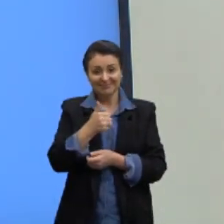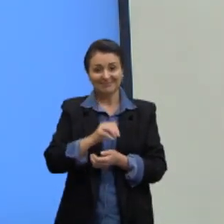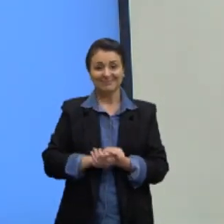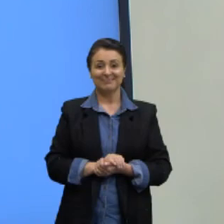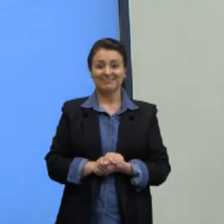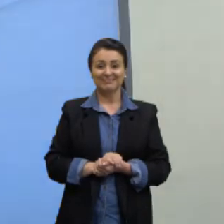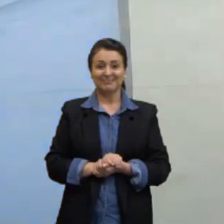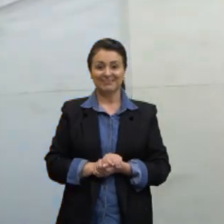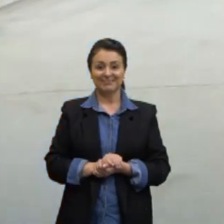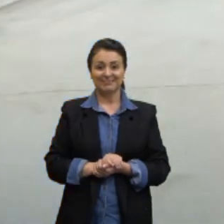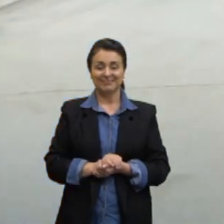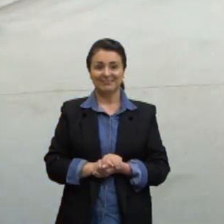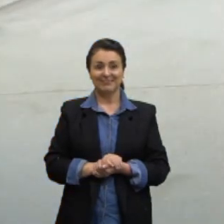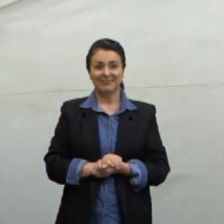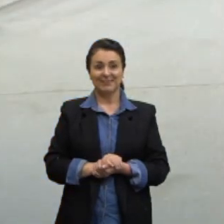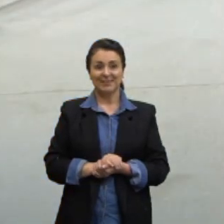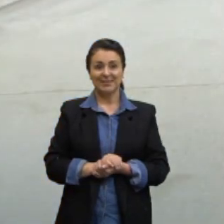aula.